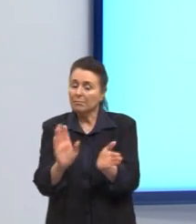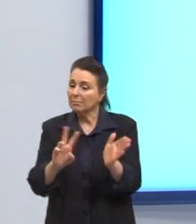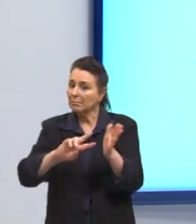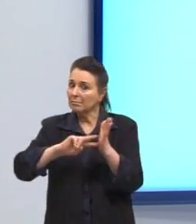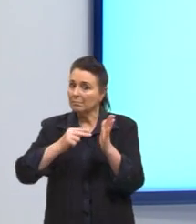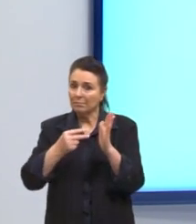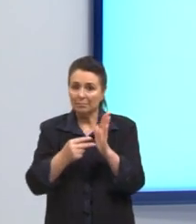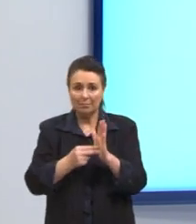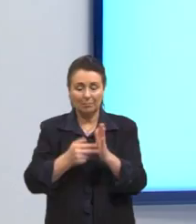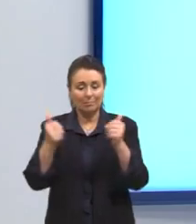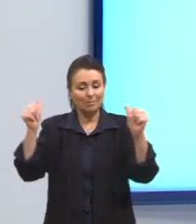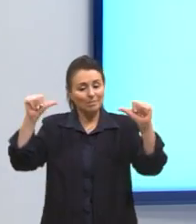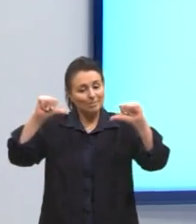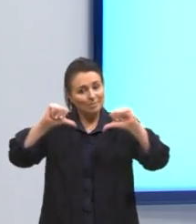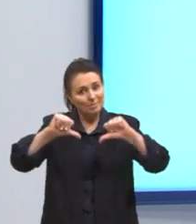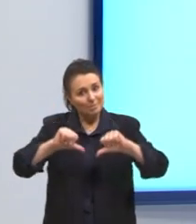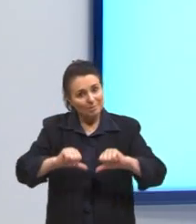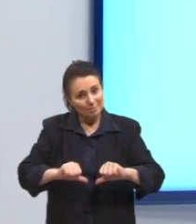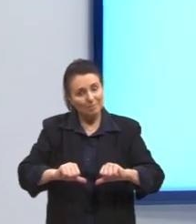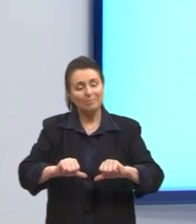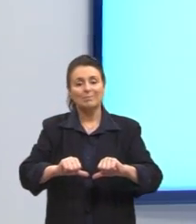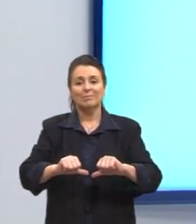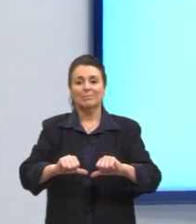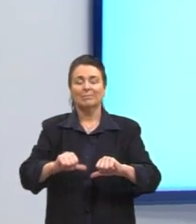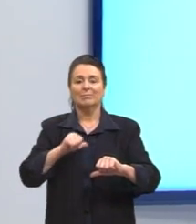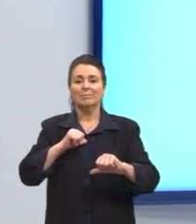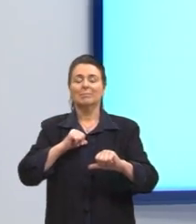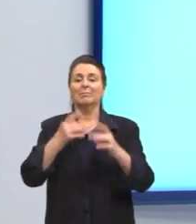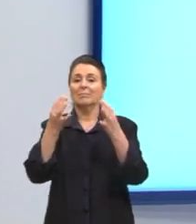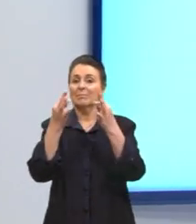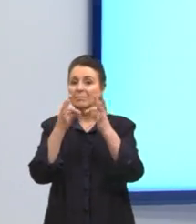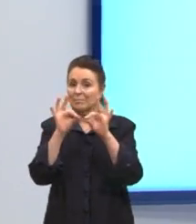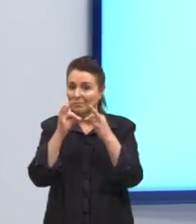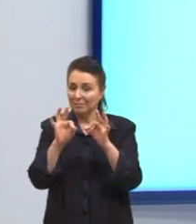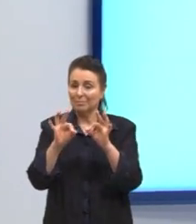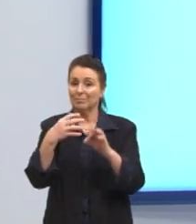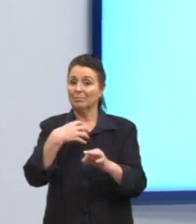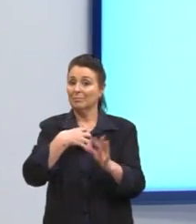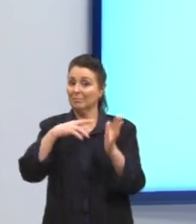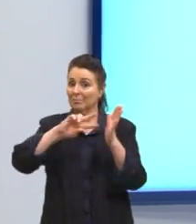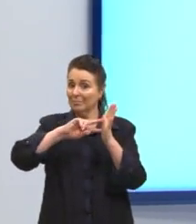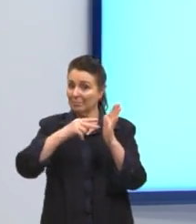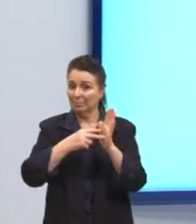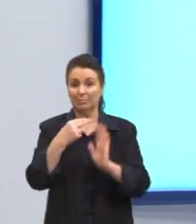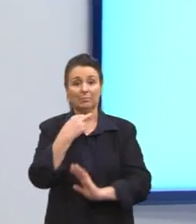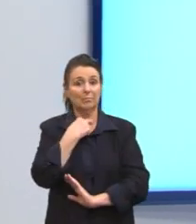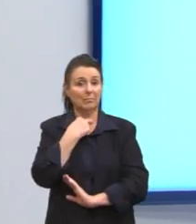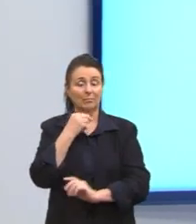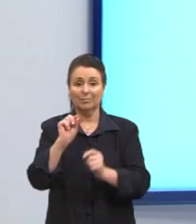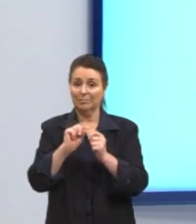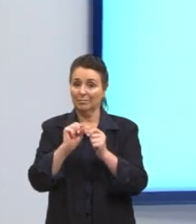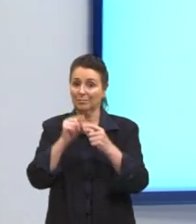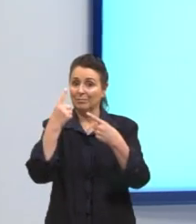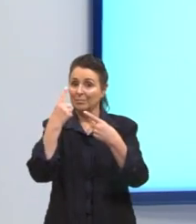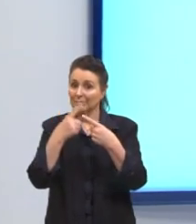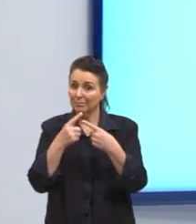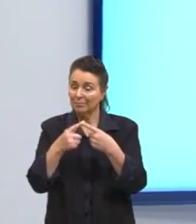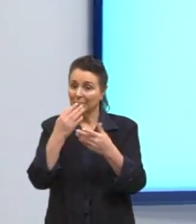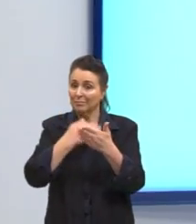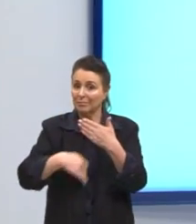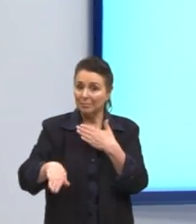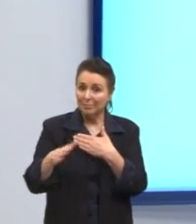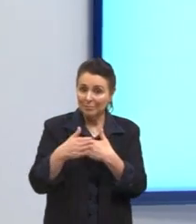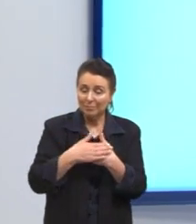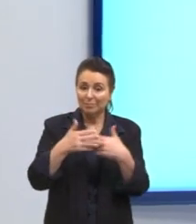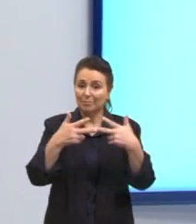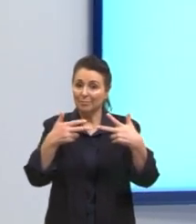prejudicado em vários outros aspectos sintáticos e semânticos e a gente não pode fazer isso por quê? Porque isso tudo são